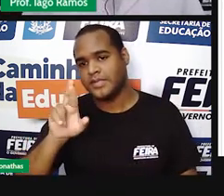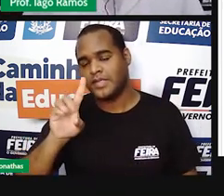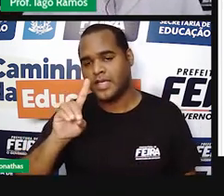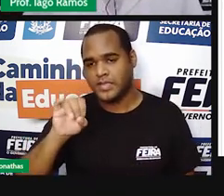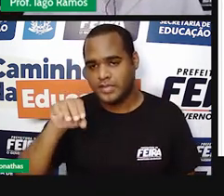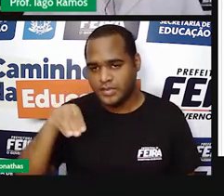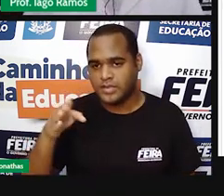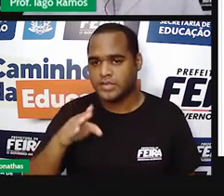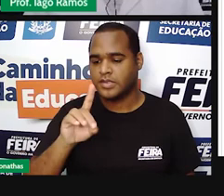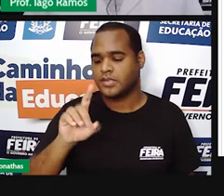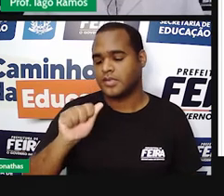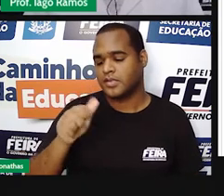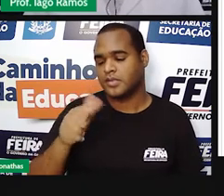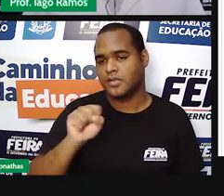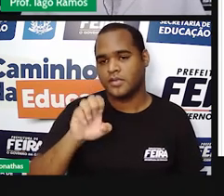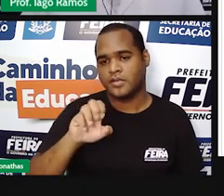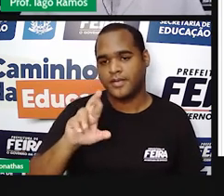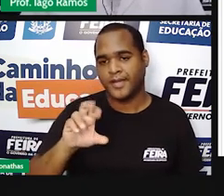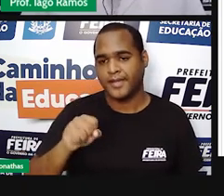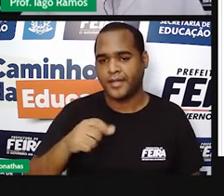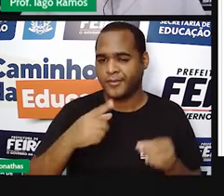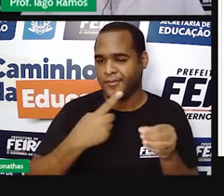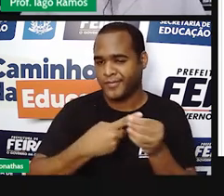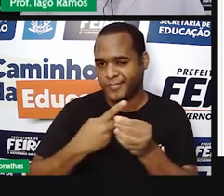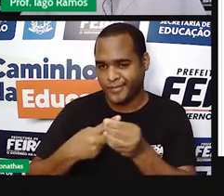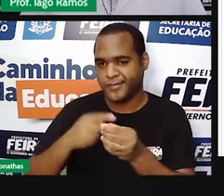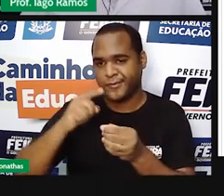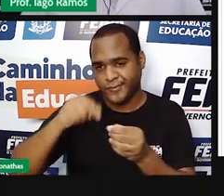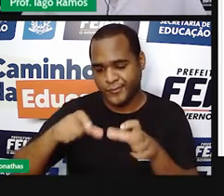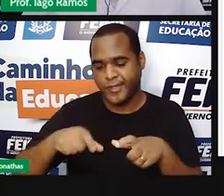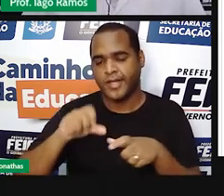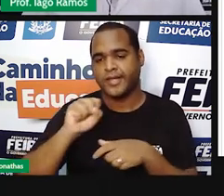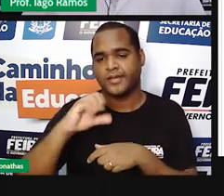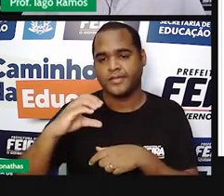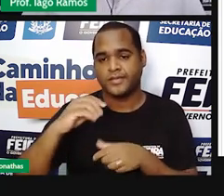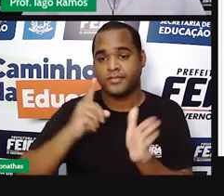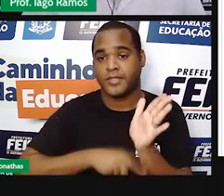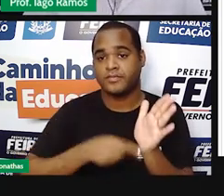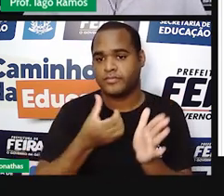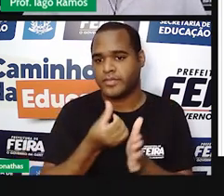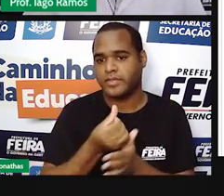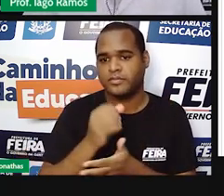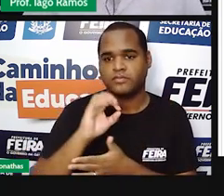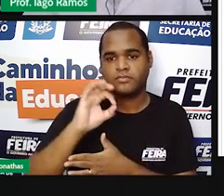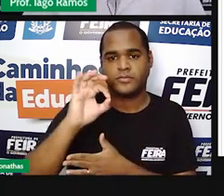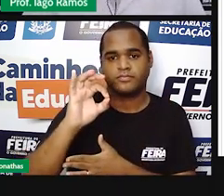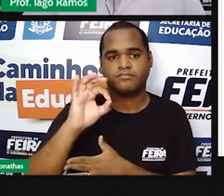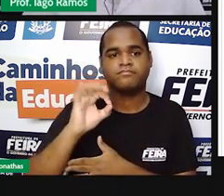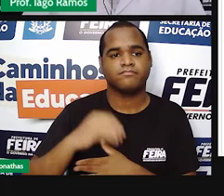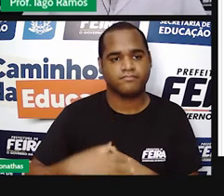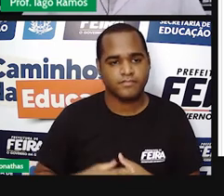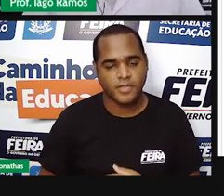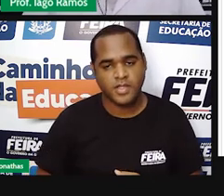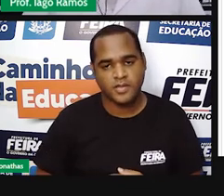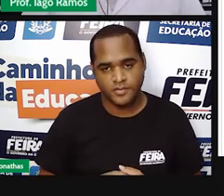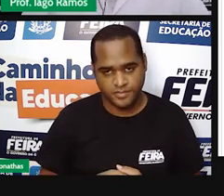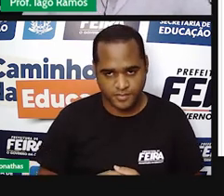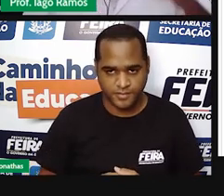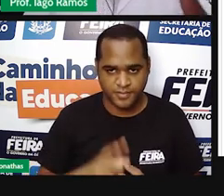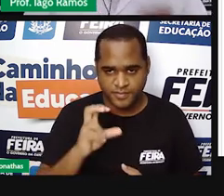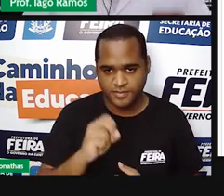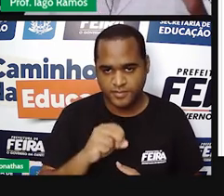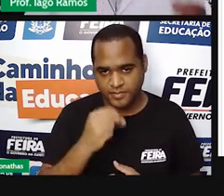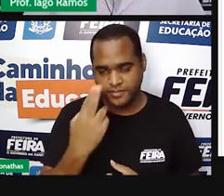Catarina, registrou nessa data quase menos 6 graus Celsius, né? Ou